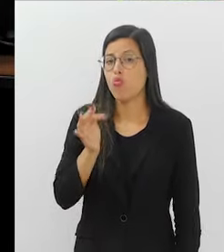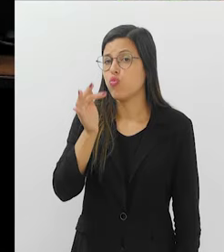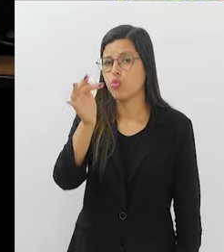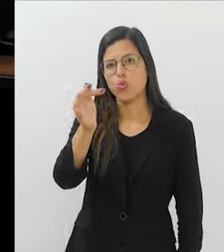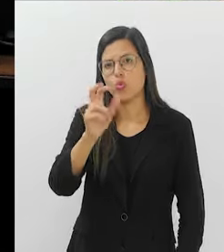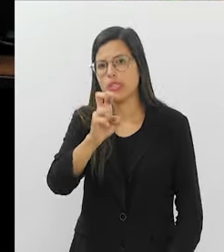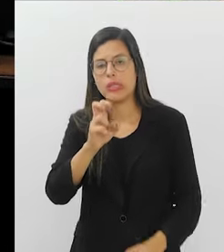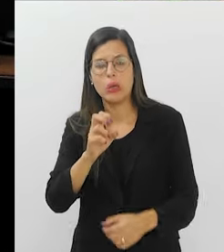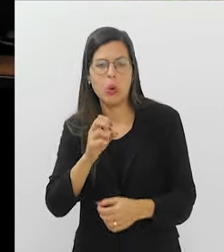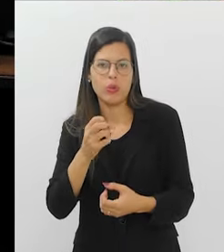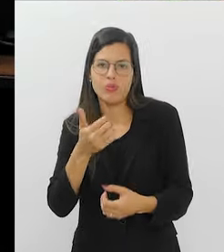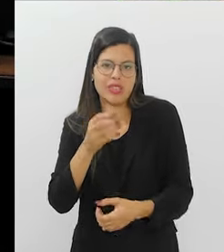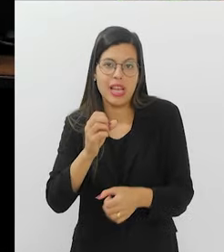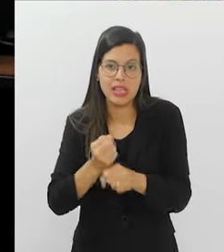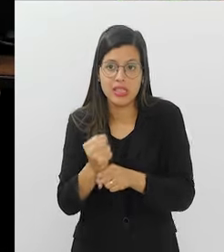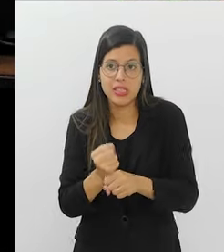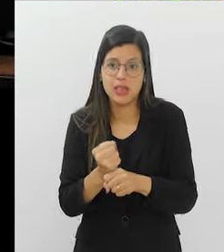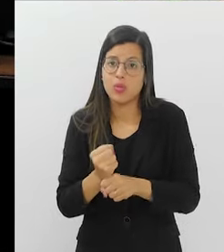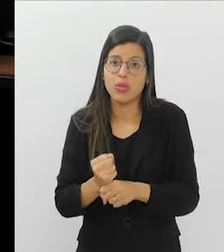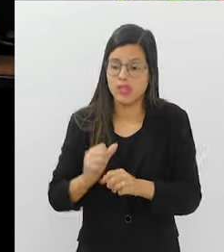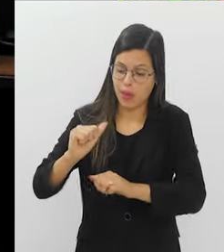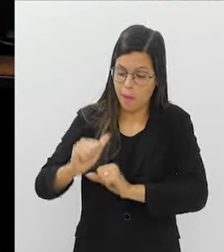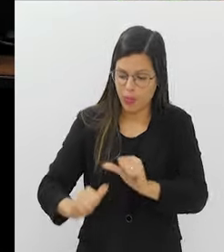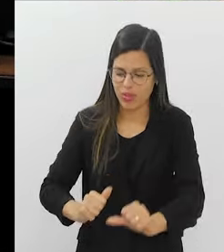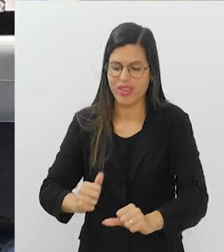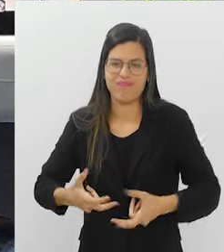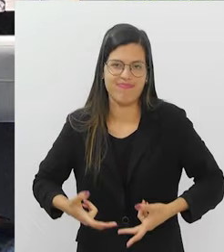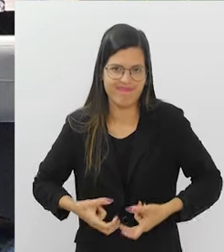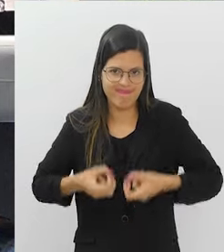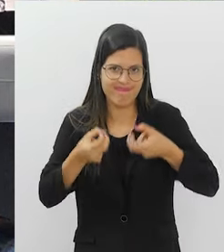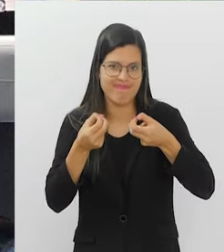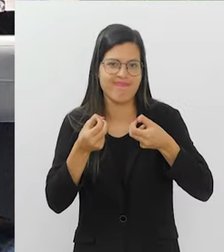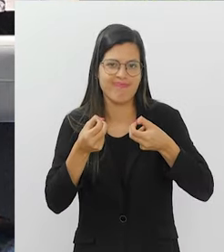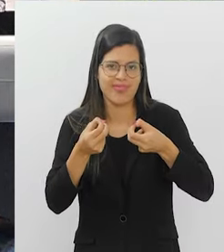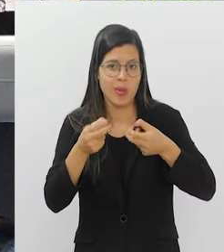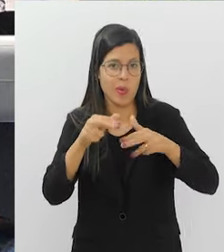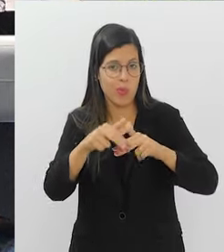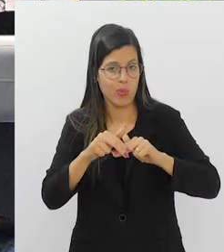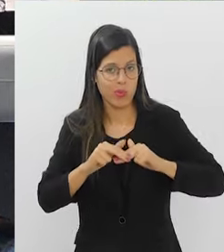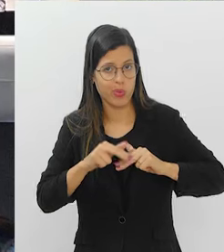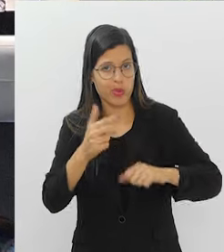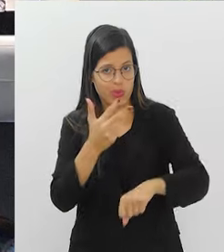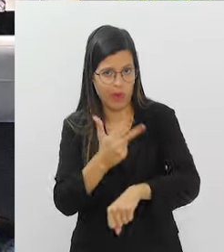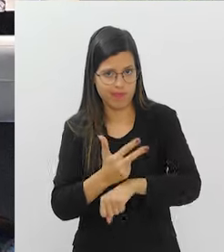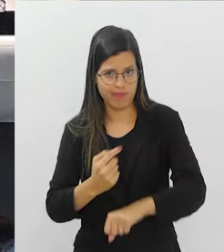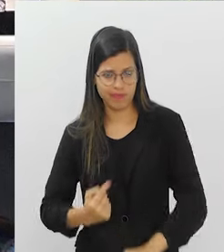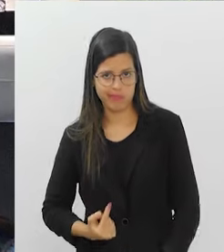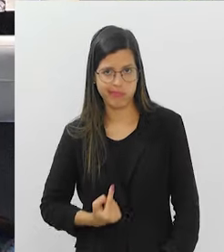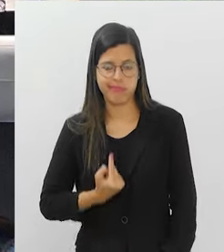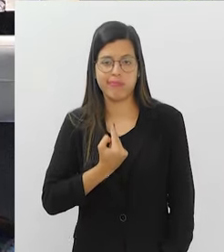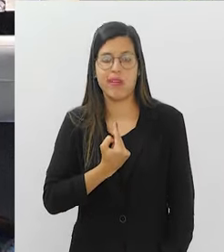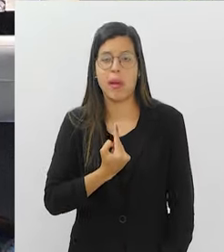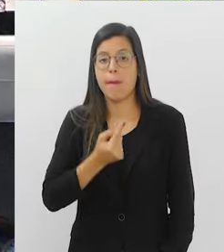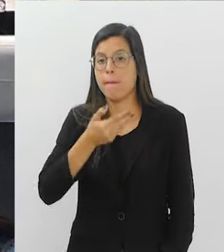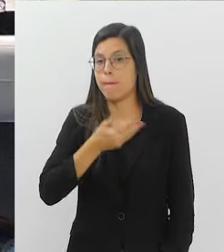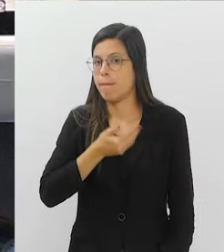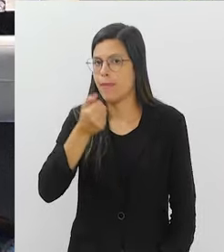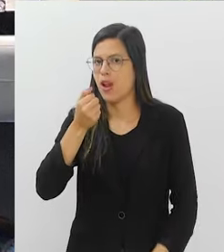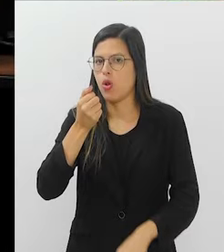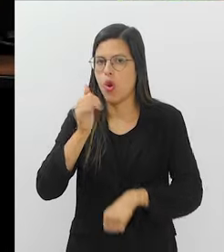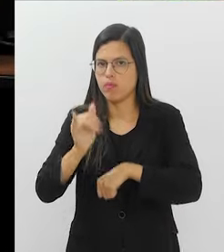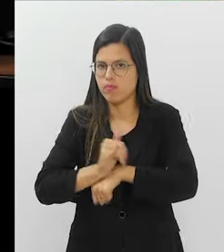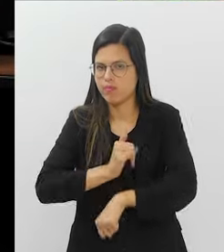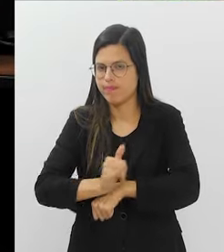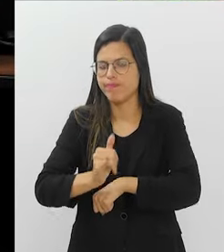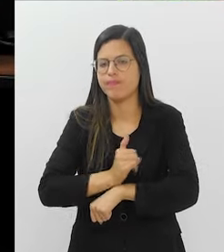futuro, daqui a uns 5, 10 anos, iria virar um câncer. Né? Então, a colonoscopia ainda é a nossa